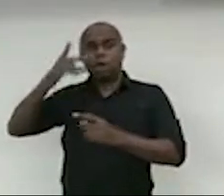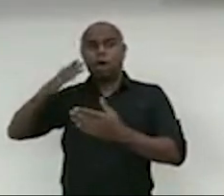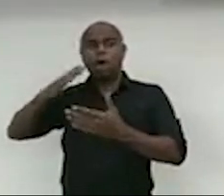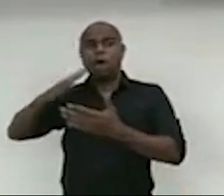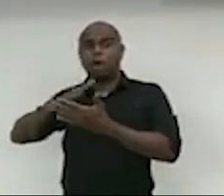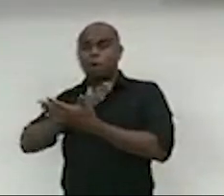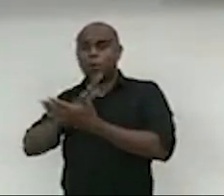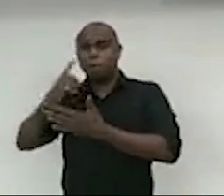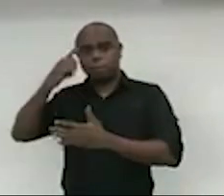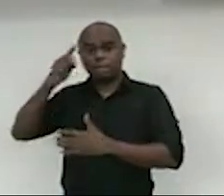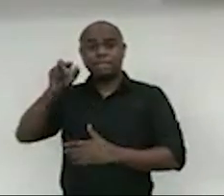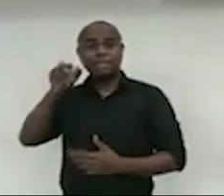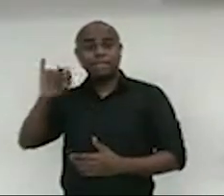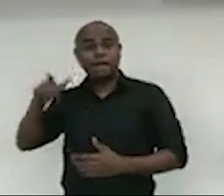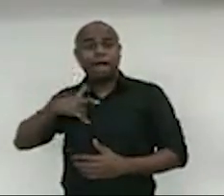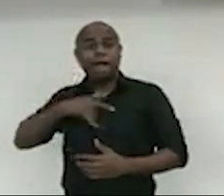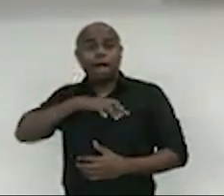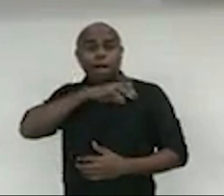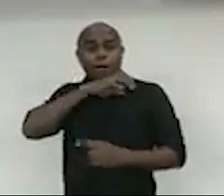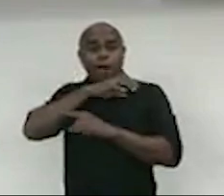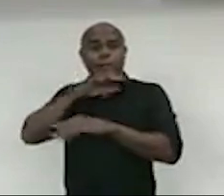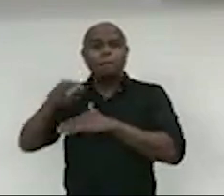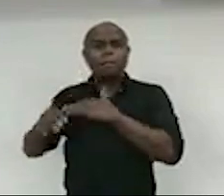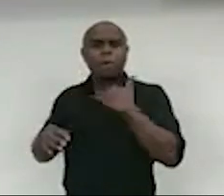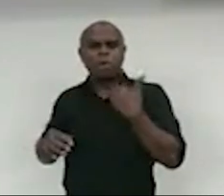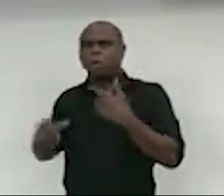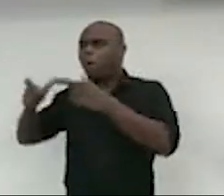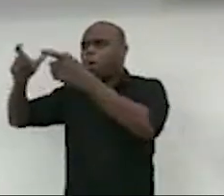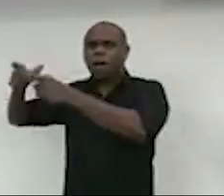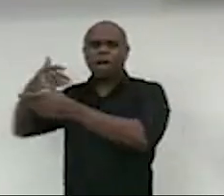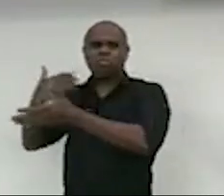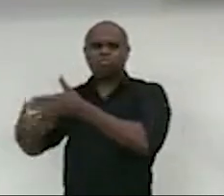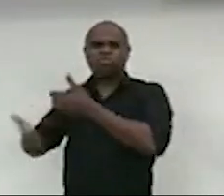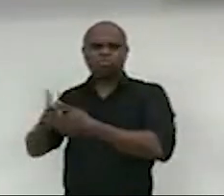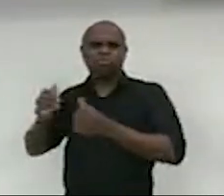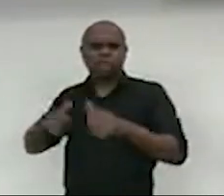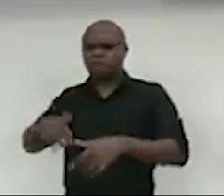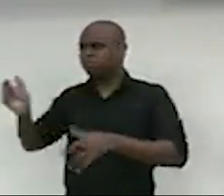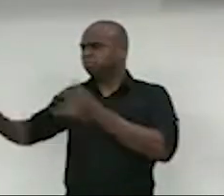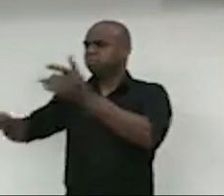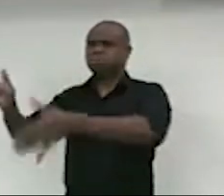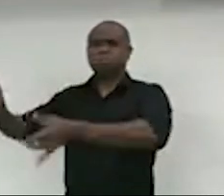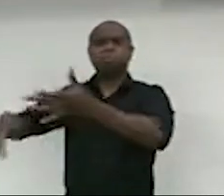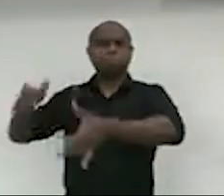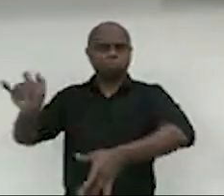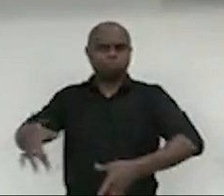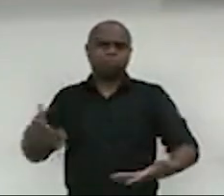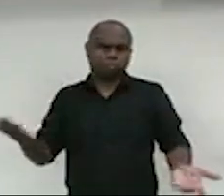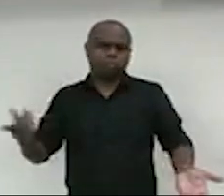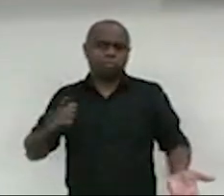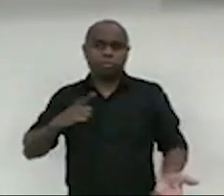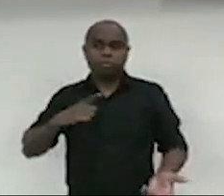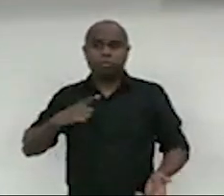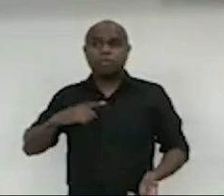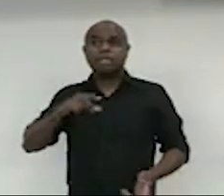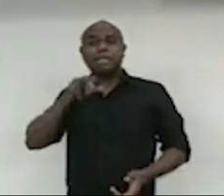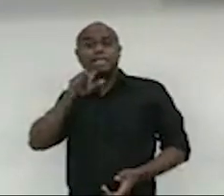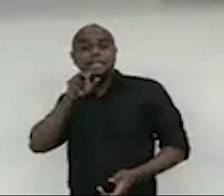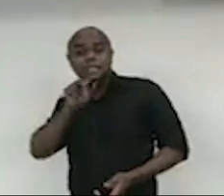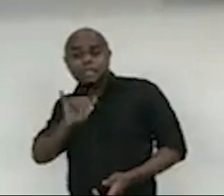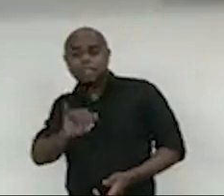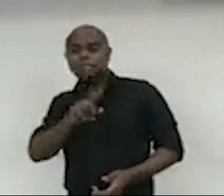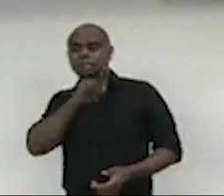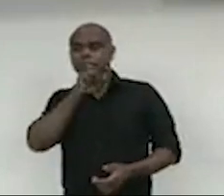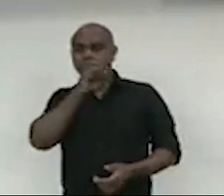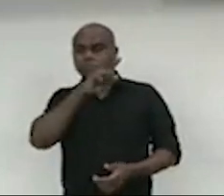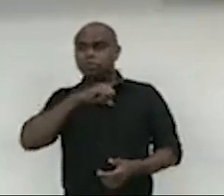quando morre o seu animalzinho, ele enterra em qualquer lugar, né? Isso pode gerar uma série de problemas. Se essa questão não